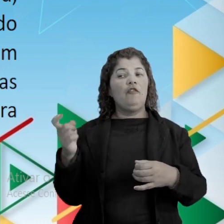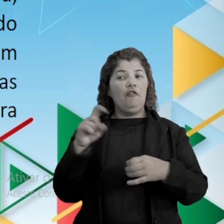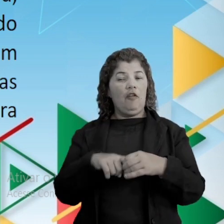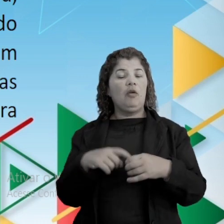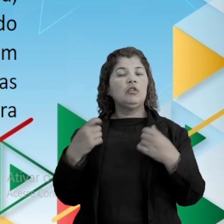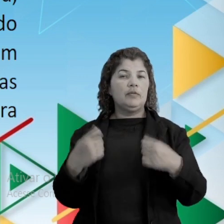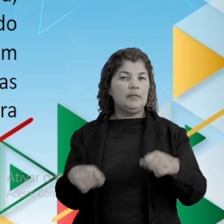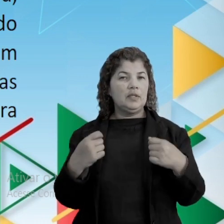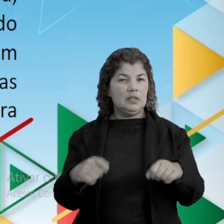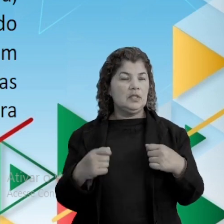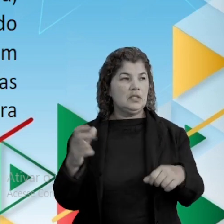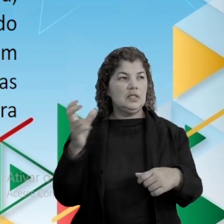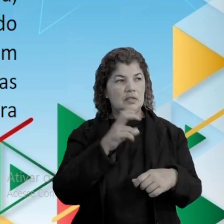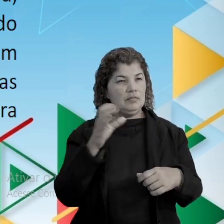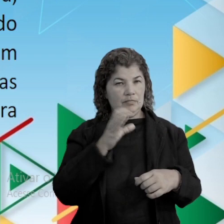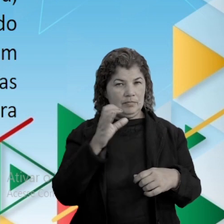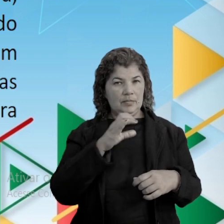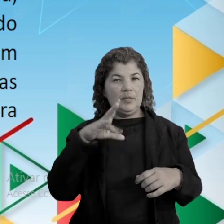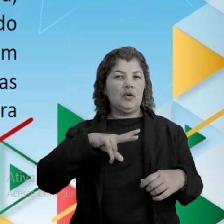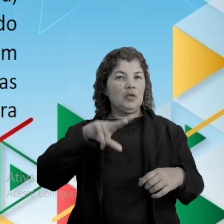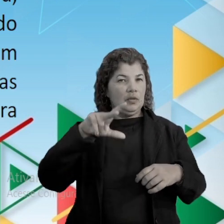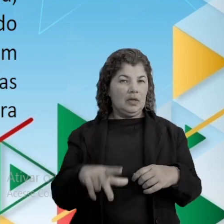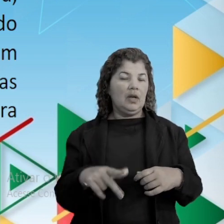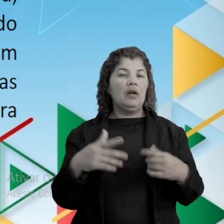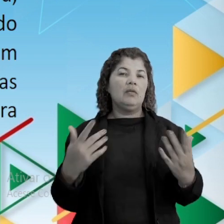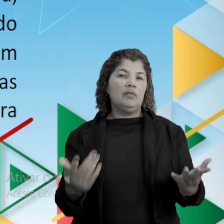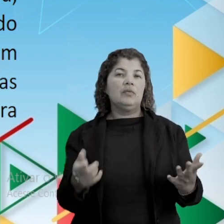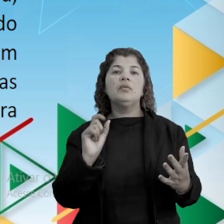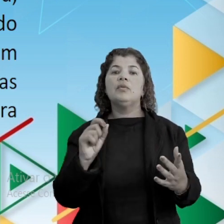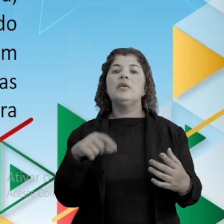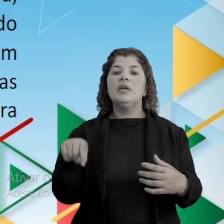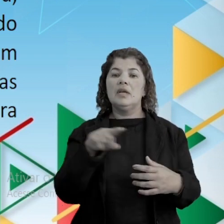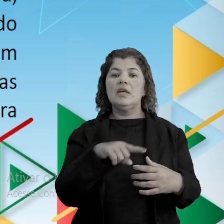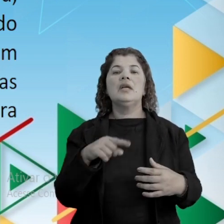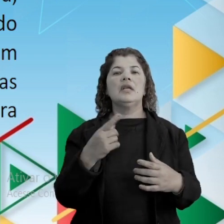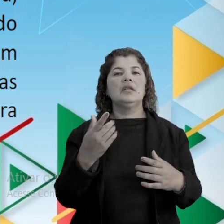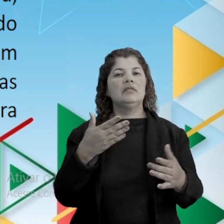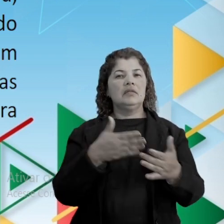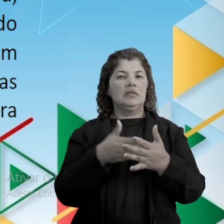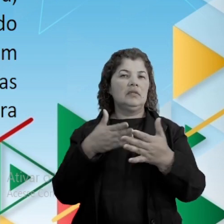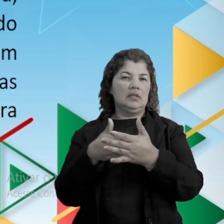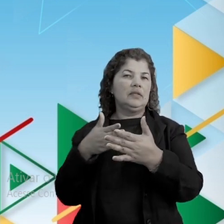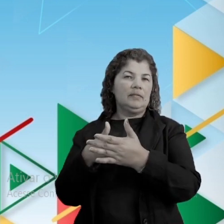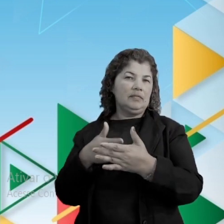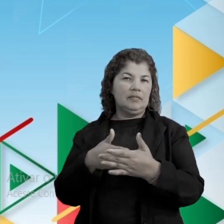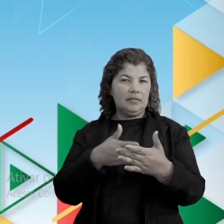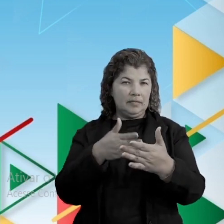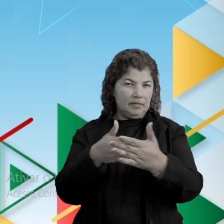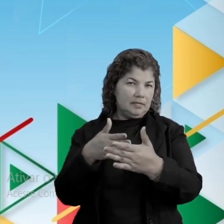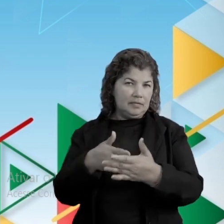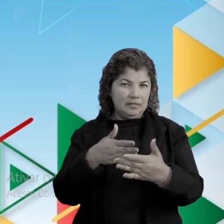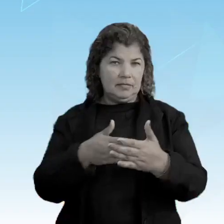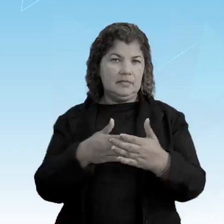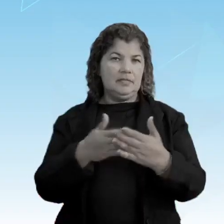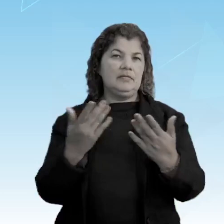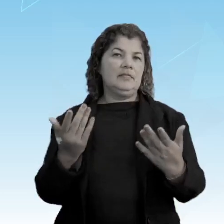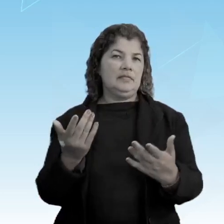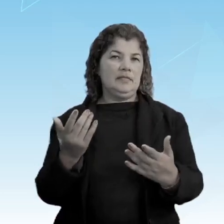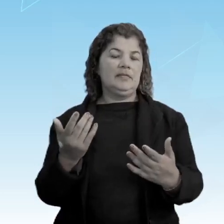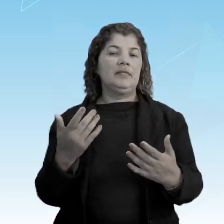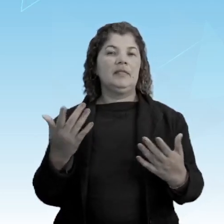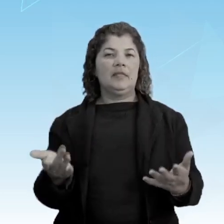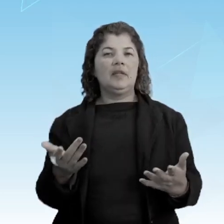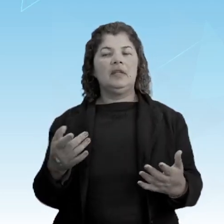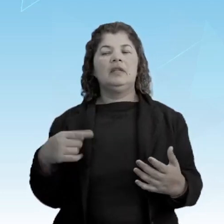para Portugal com seus poderes limitados por uma Constituição. Pressionado